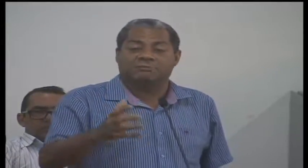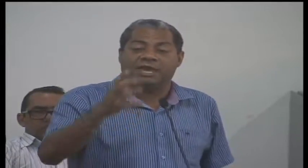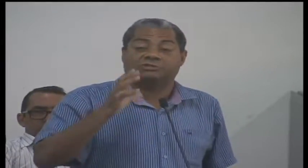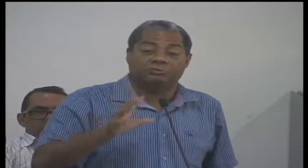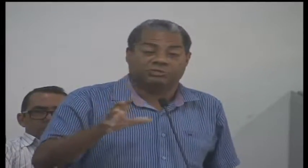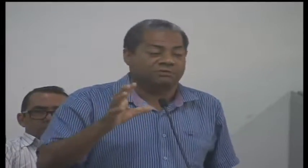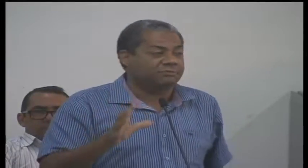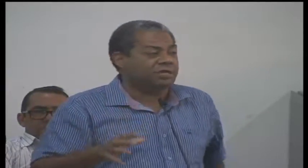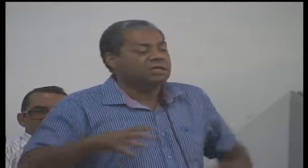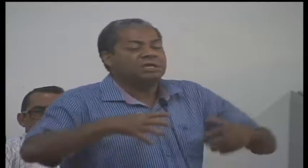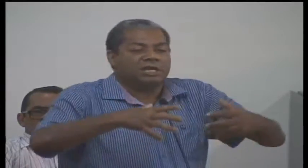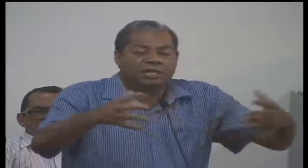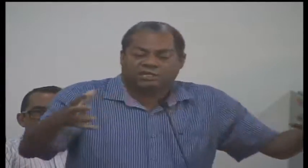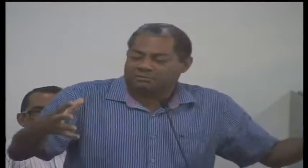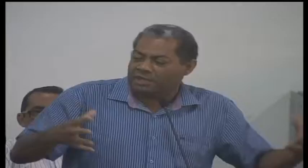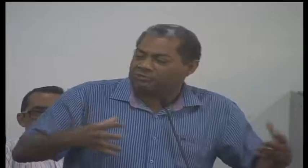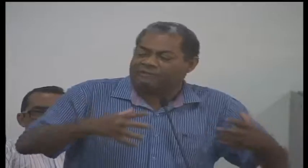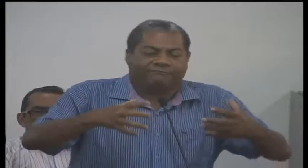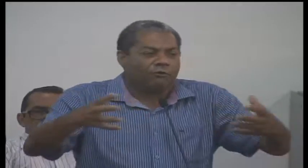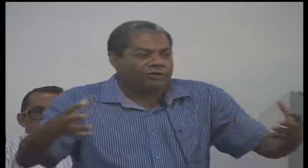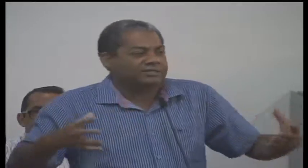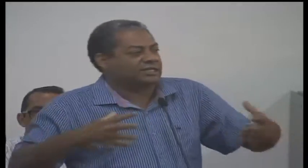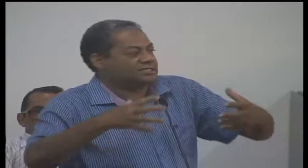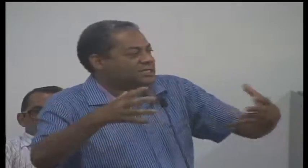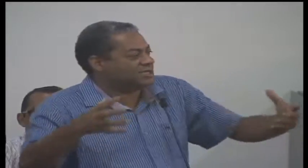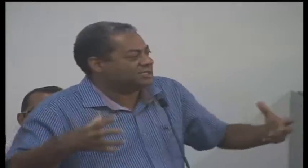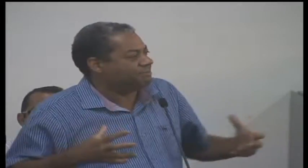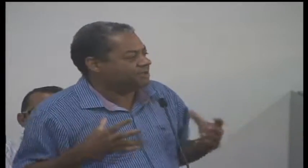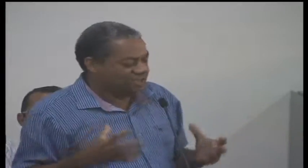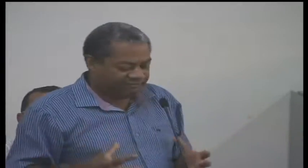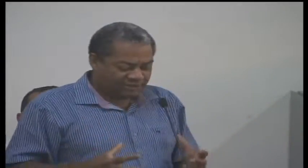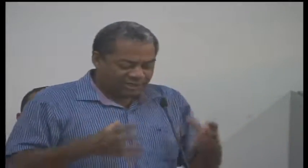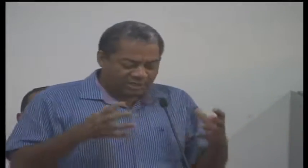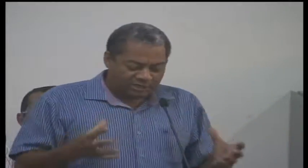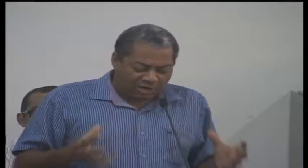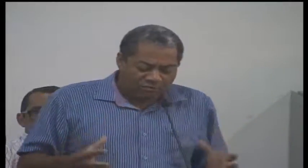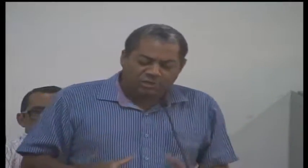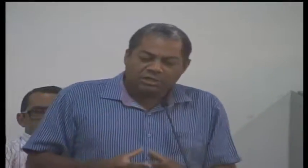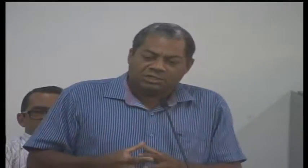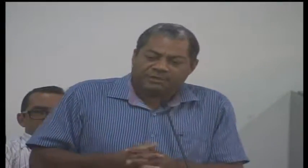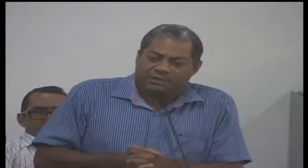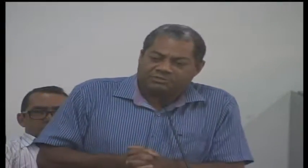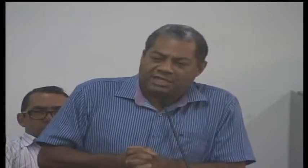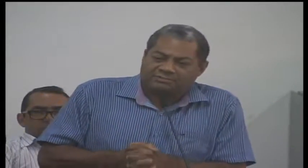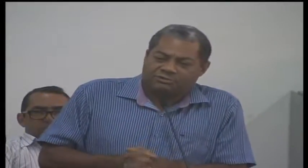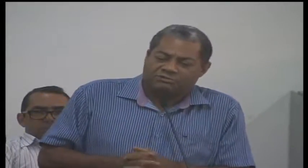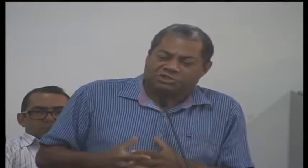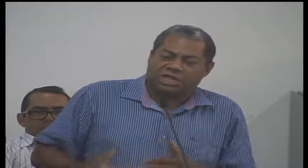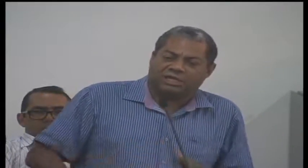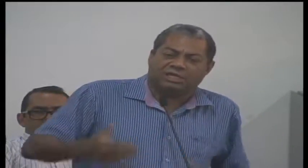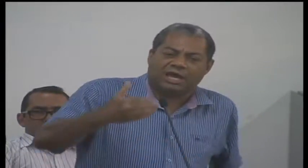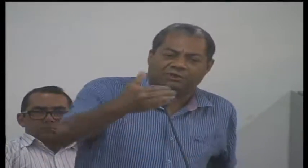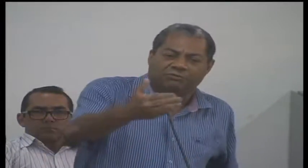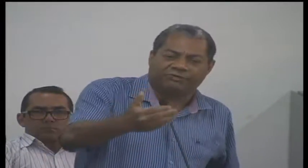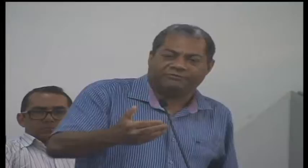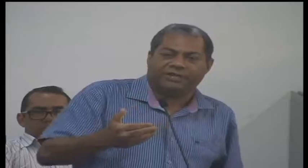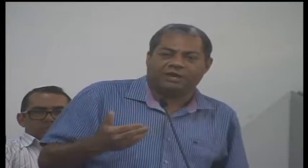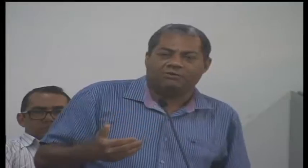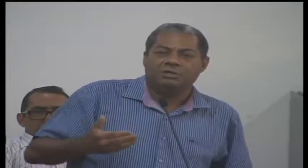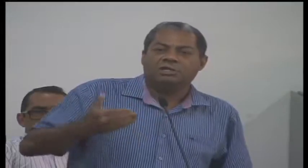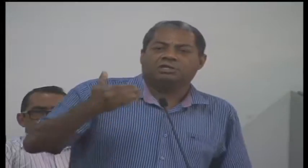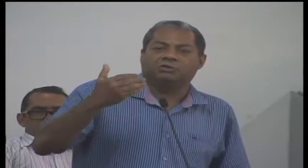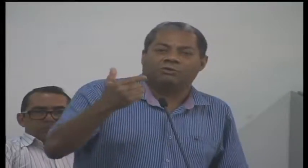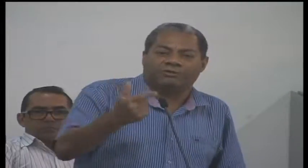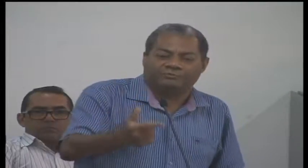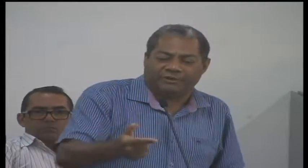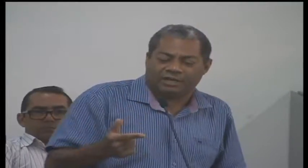de ICMS, município de Limeira, em detrimento da força que a cidade sempre teve. Então, esperamos que essa moção chegue lá no governo